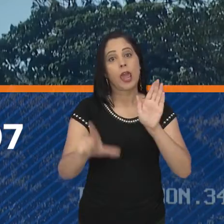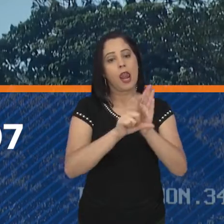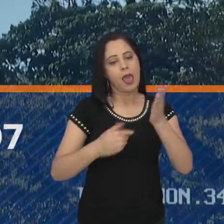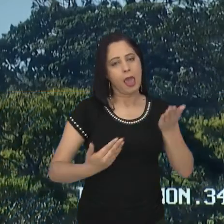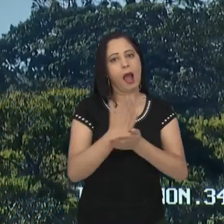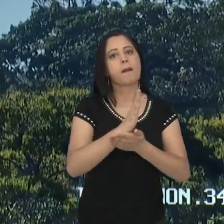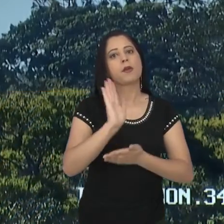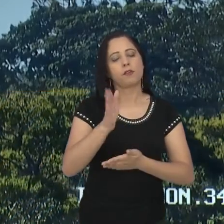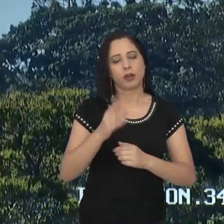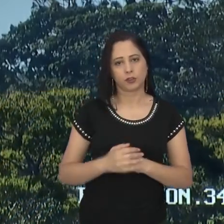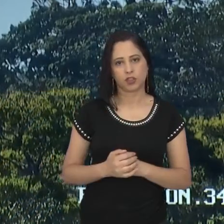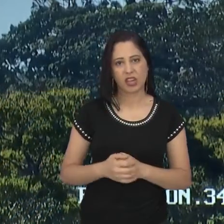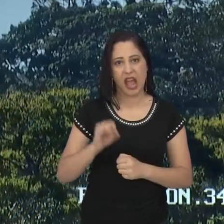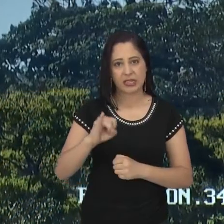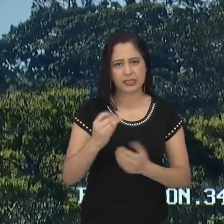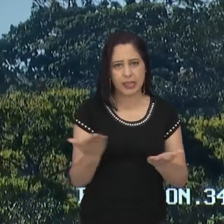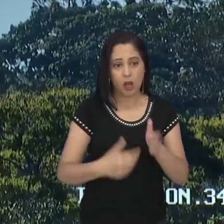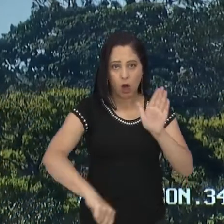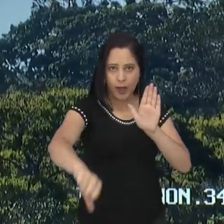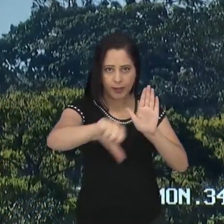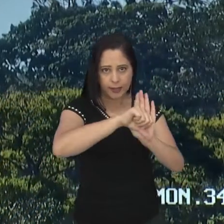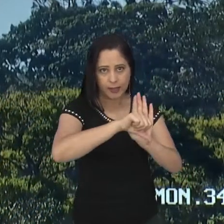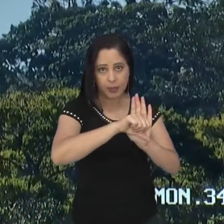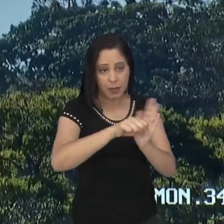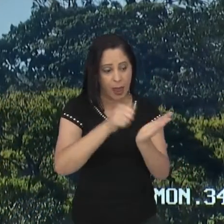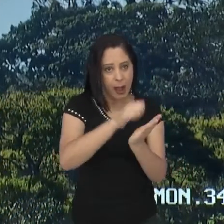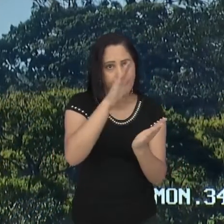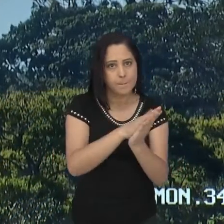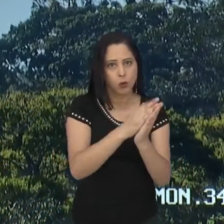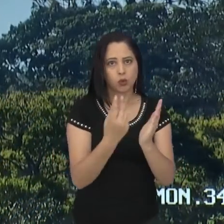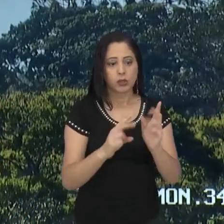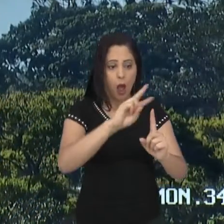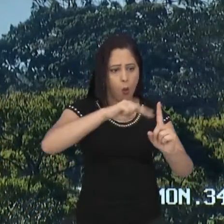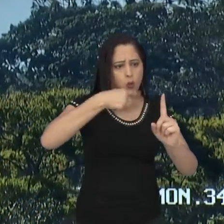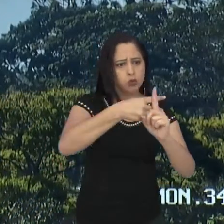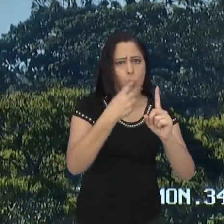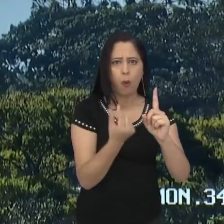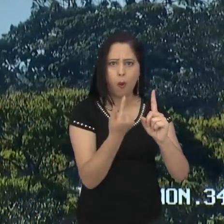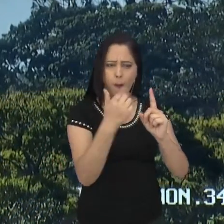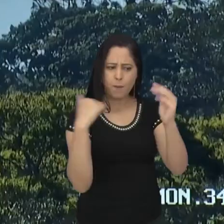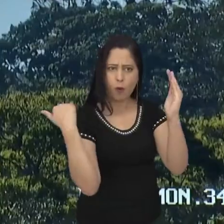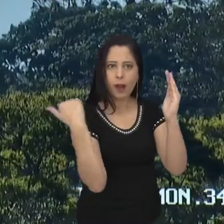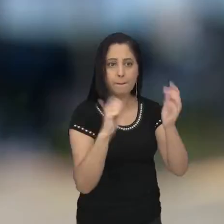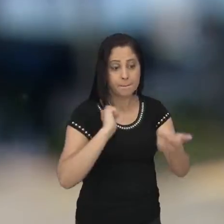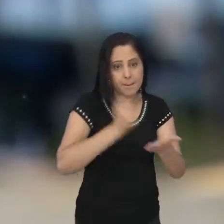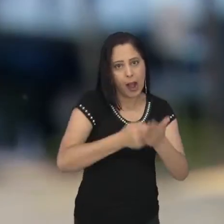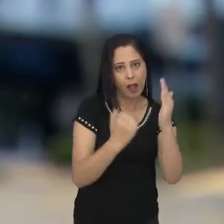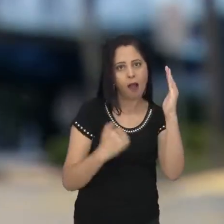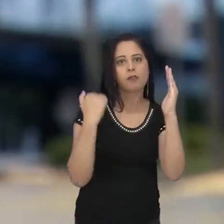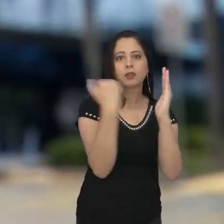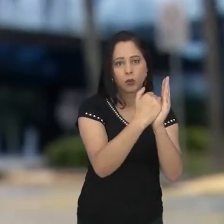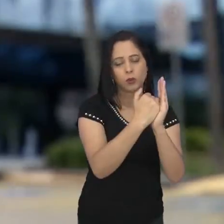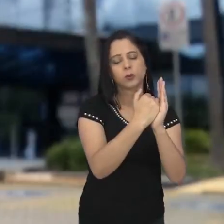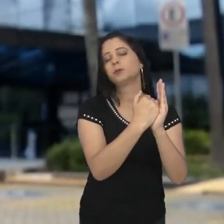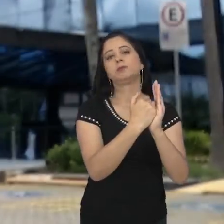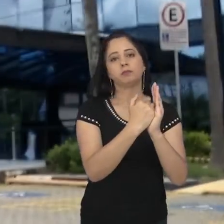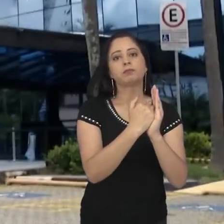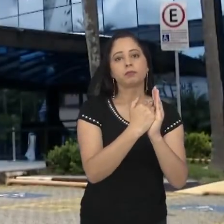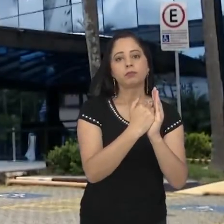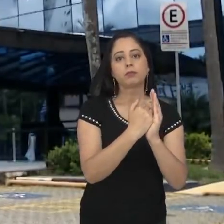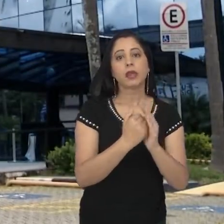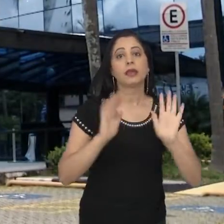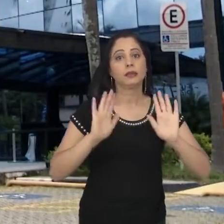no município. E, a partir de agora, cometer esse crime vai ficar mais caro para o infrator. E, na tentativa de